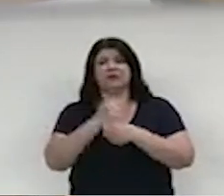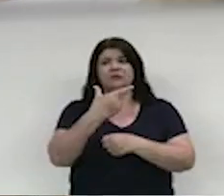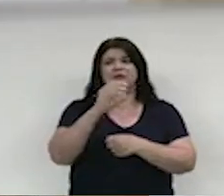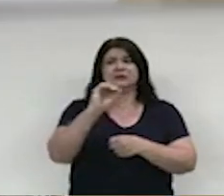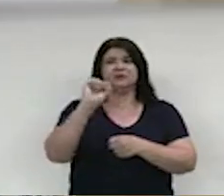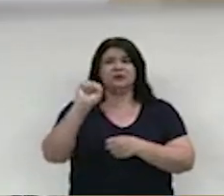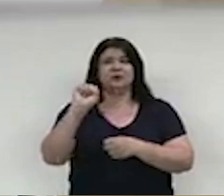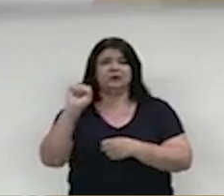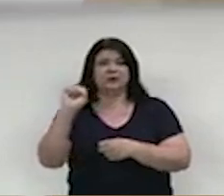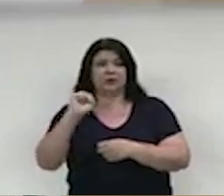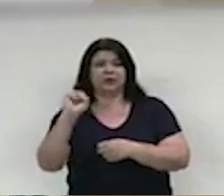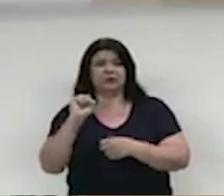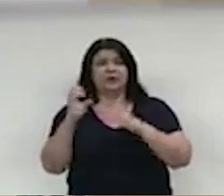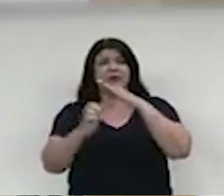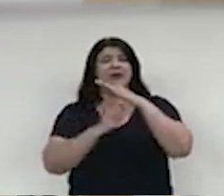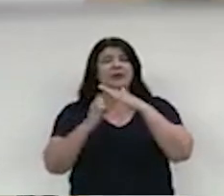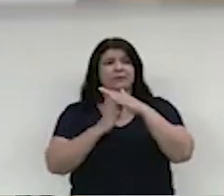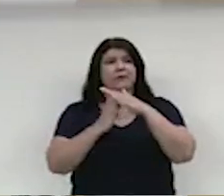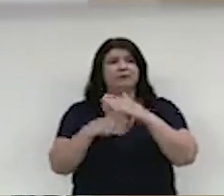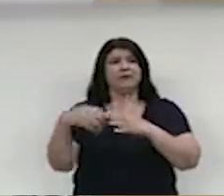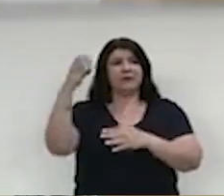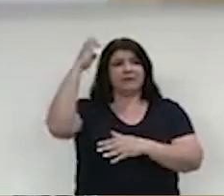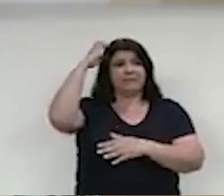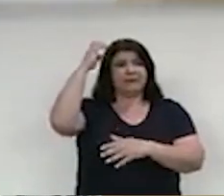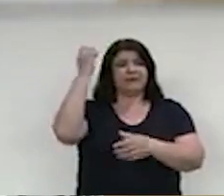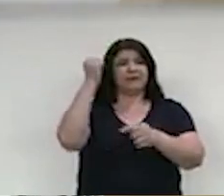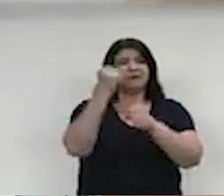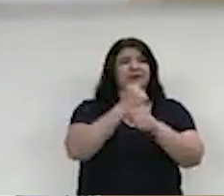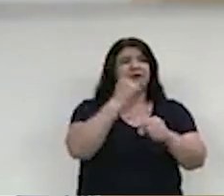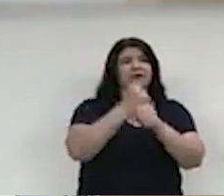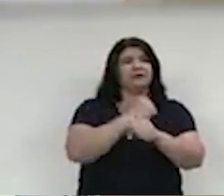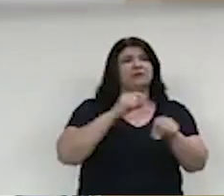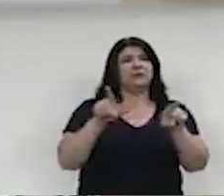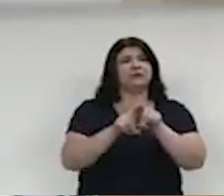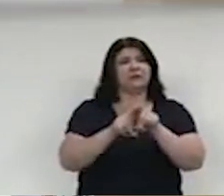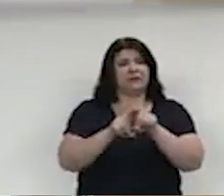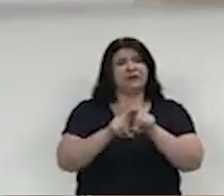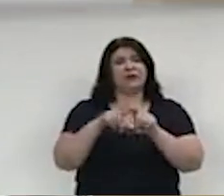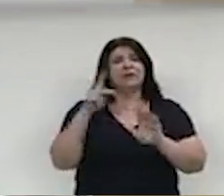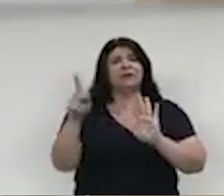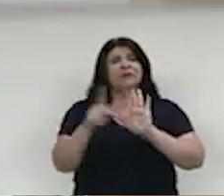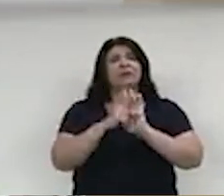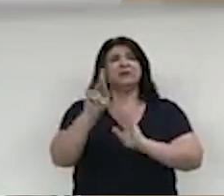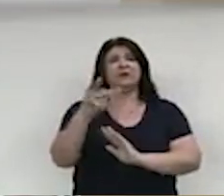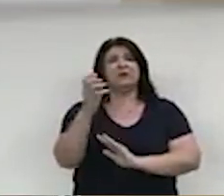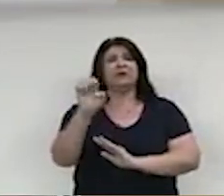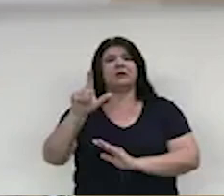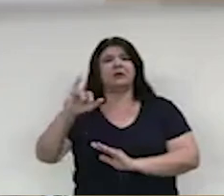pertenceu à empresa Princesa Construções LTDA, de propriedade do senhor Hélio Lava.